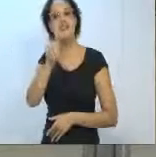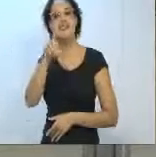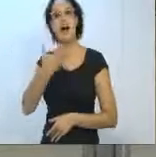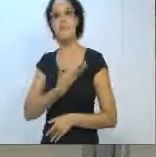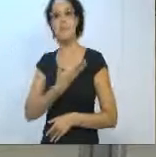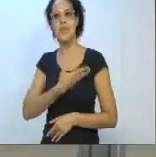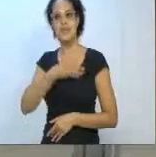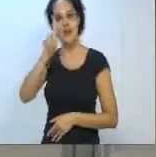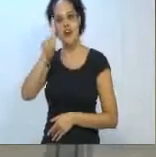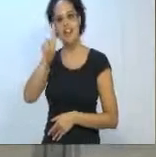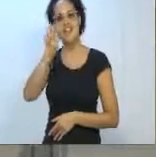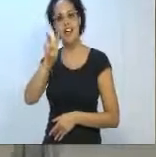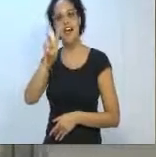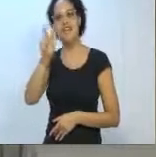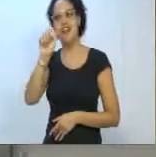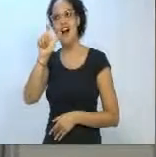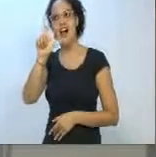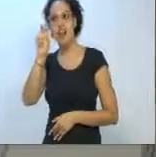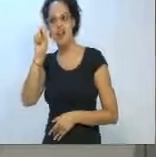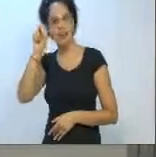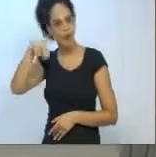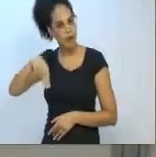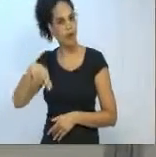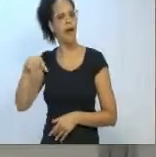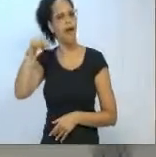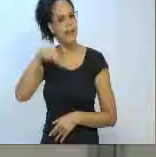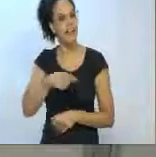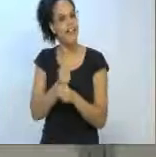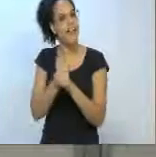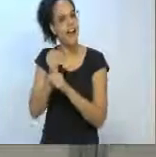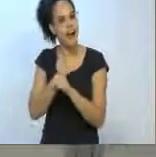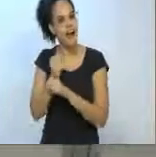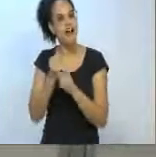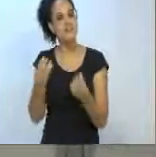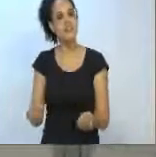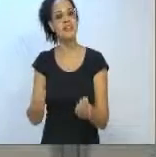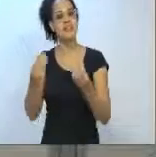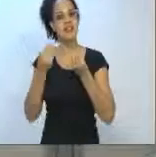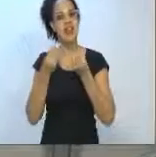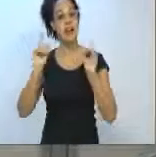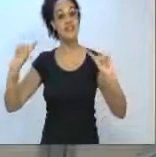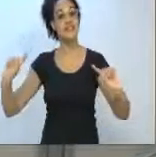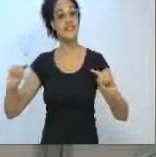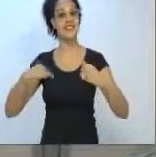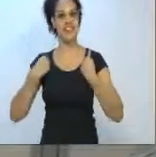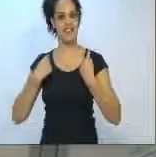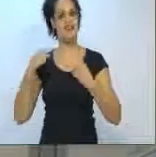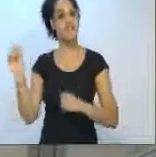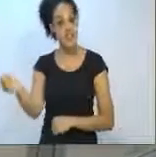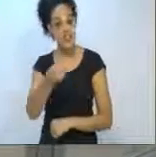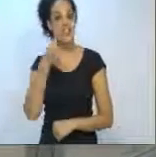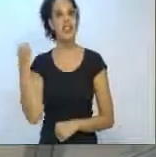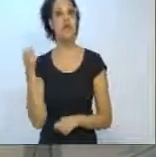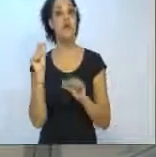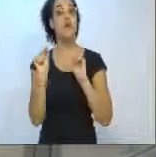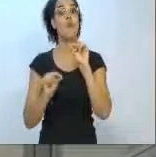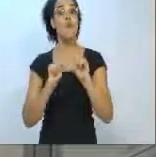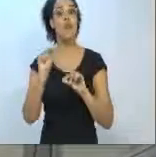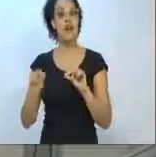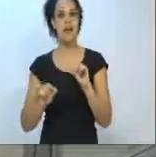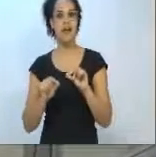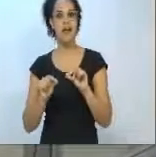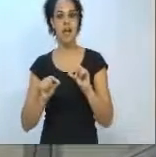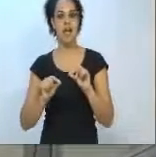ano me proporcionou o maior desafio da minha vida cervejeira, que foi coordenar o